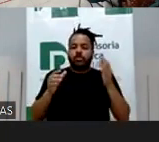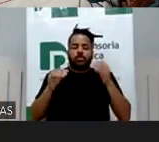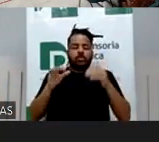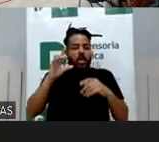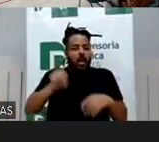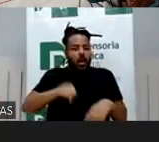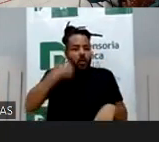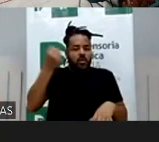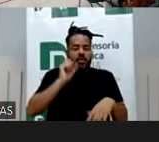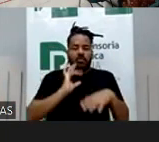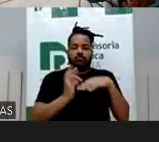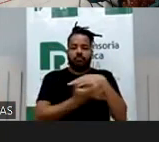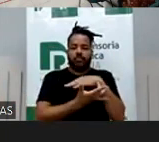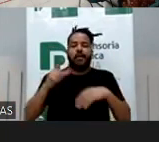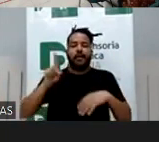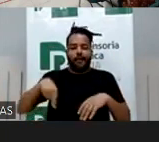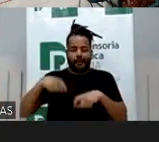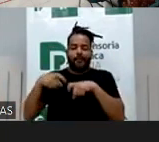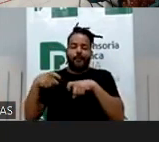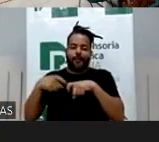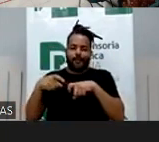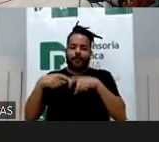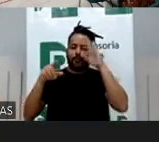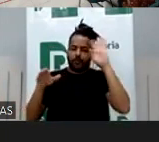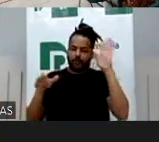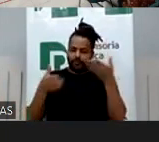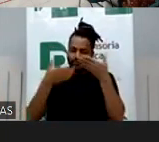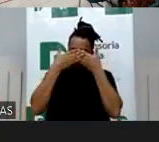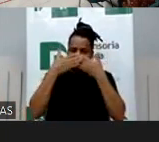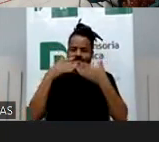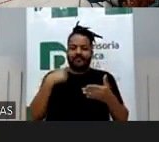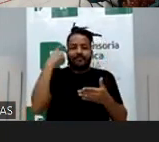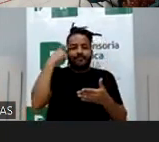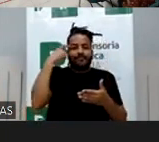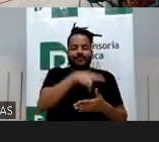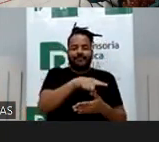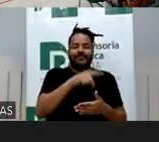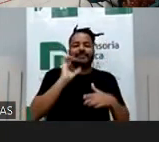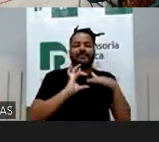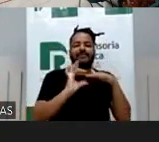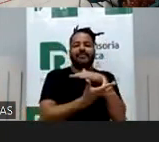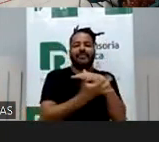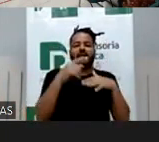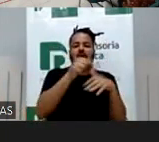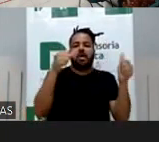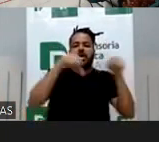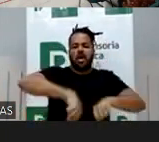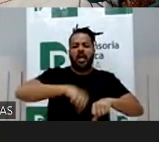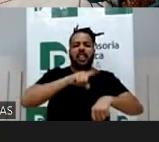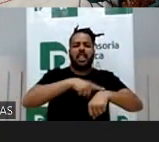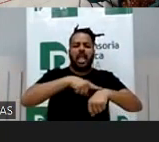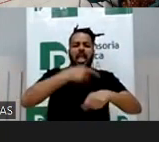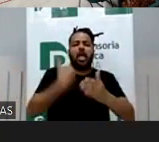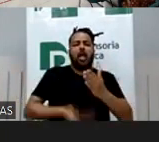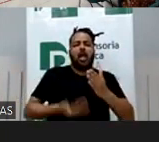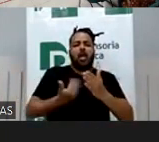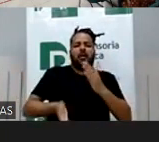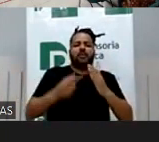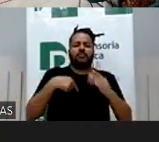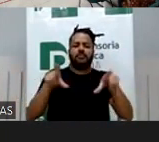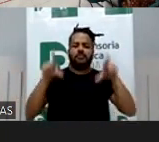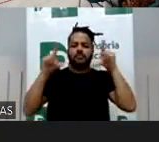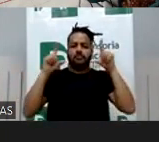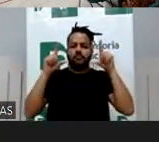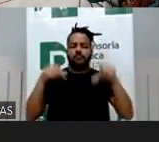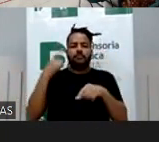É médico, é uma pessoa com a mentalidade que acha redes sociais o fim dos tempos, né, que a gente perde tempo com isso, que a gente se expõe, não entende como é que alguém